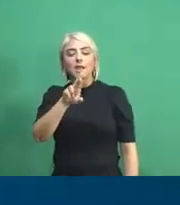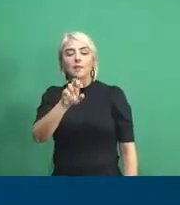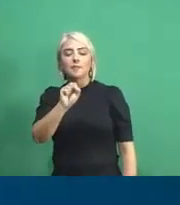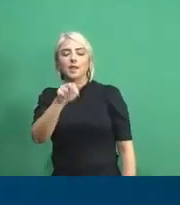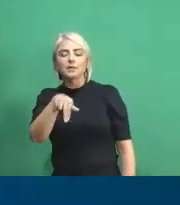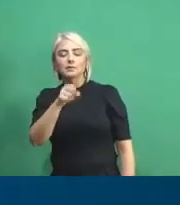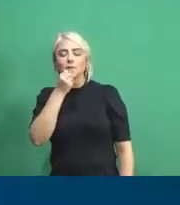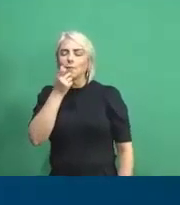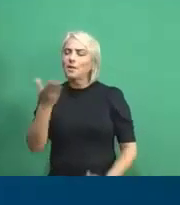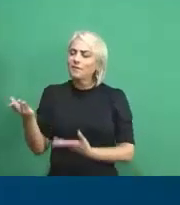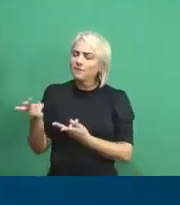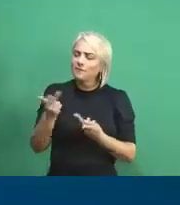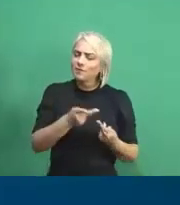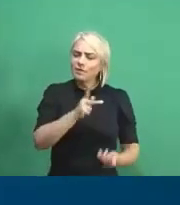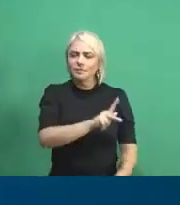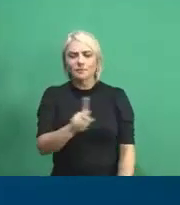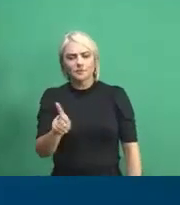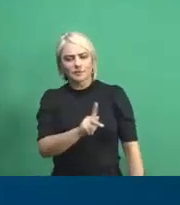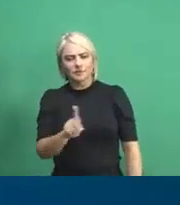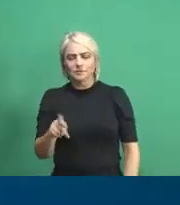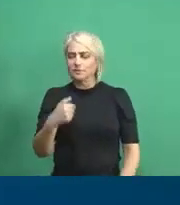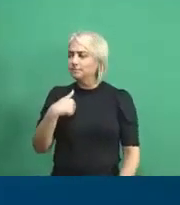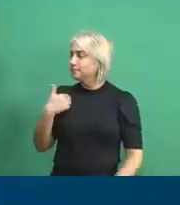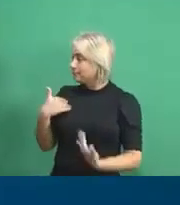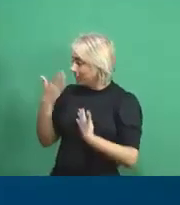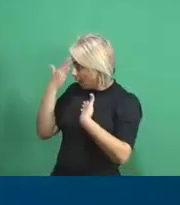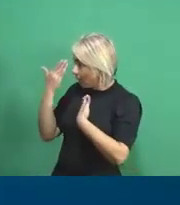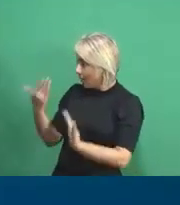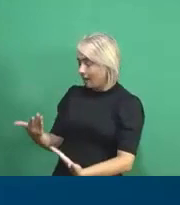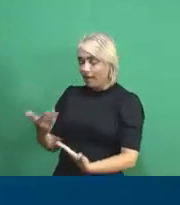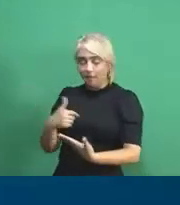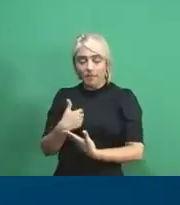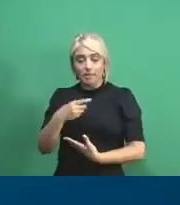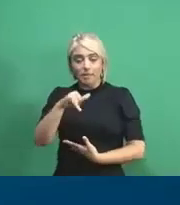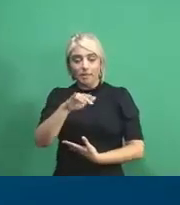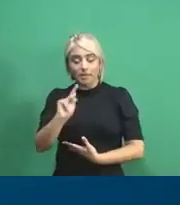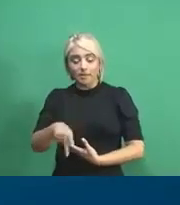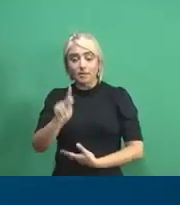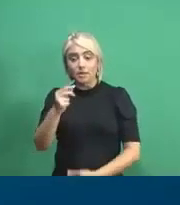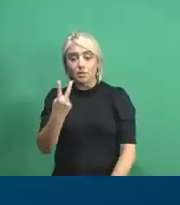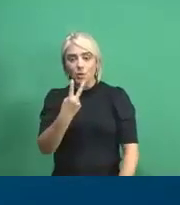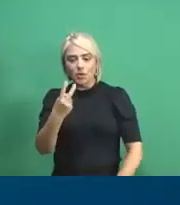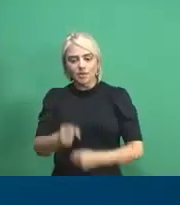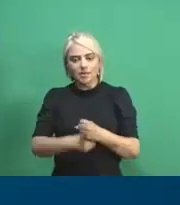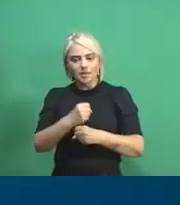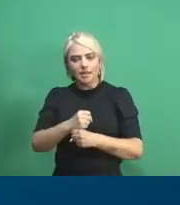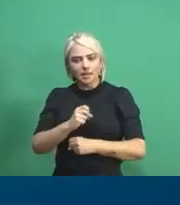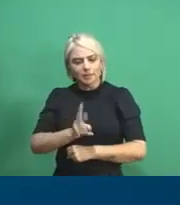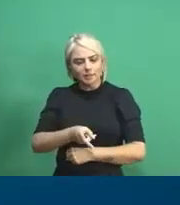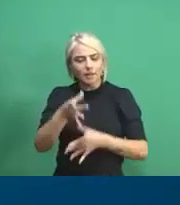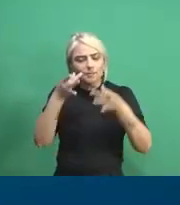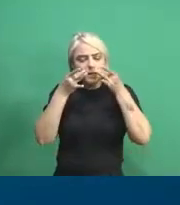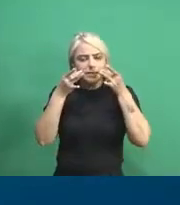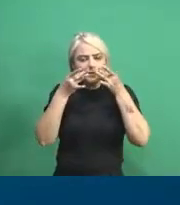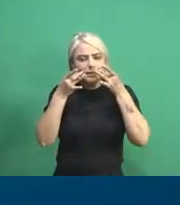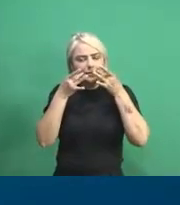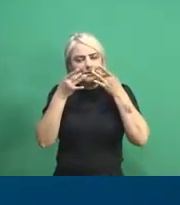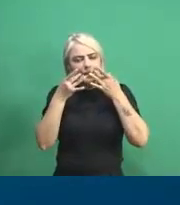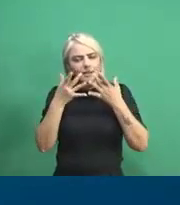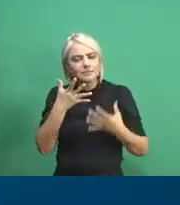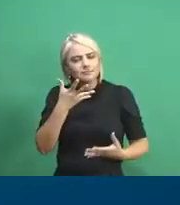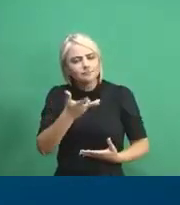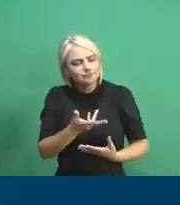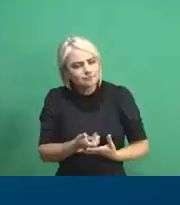muito bem-vindo, professor. Eu que agradeço, Nika. Pelo segundo ano, estamos aqui presentes, prestigiando essa grande feira